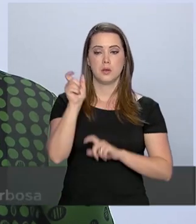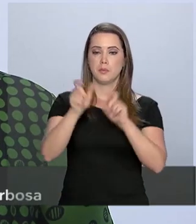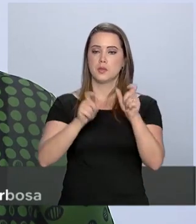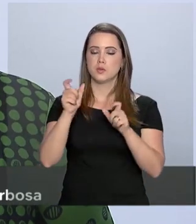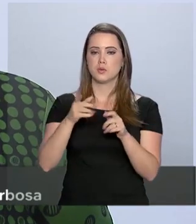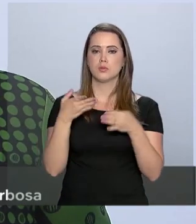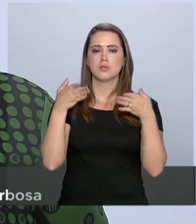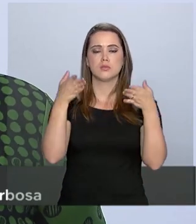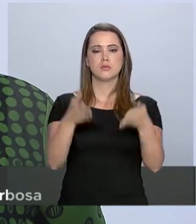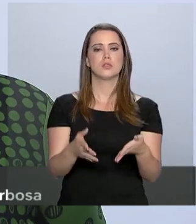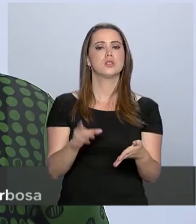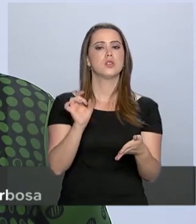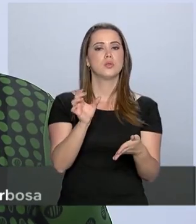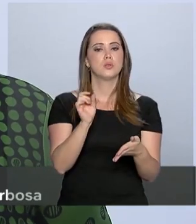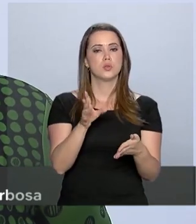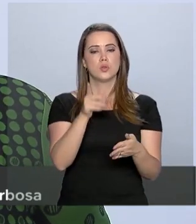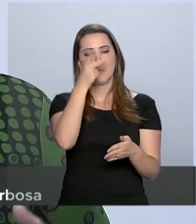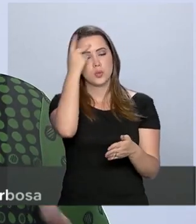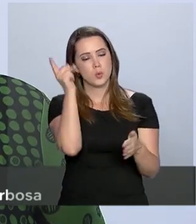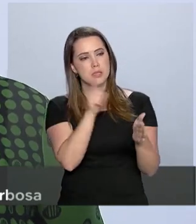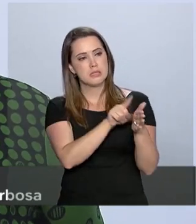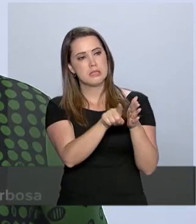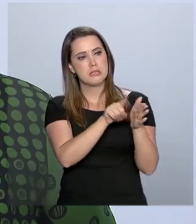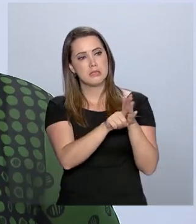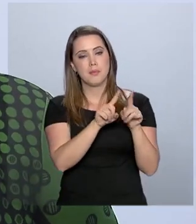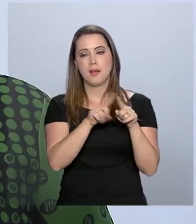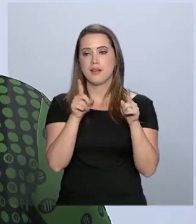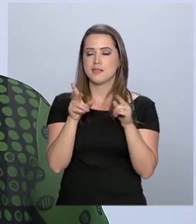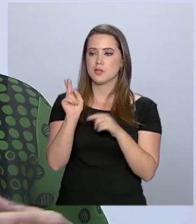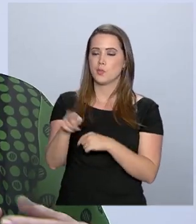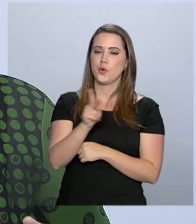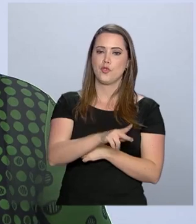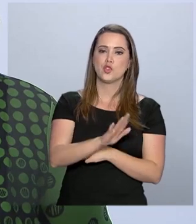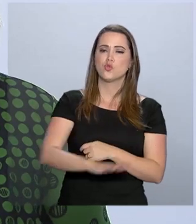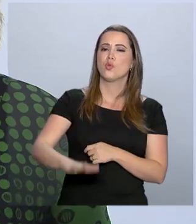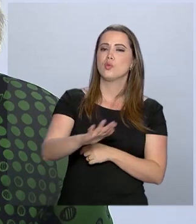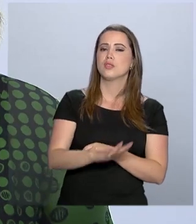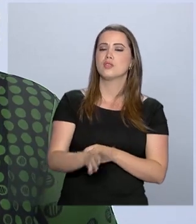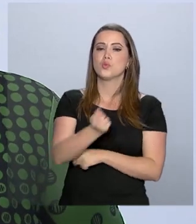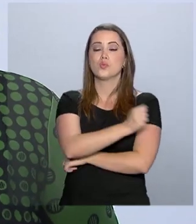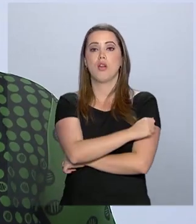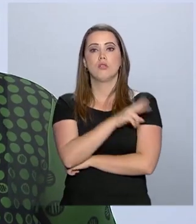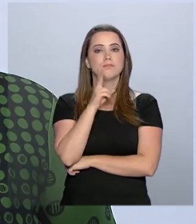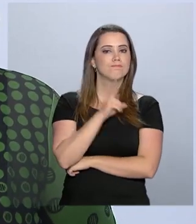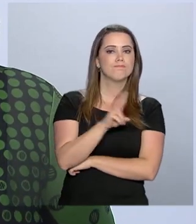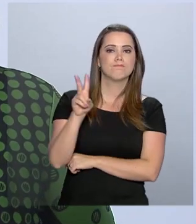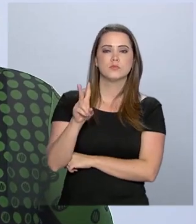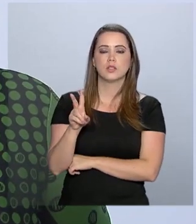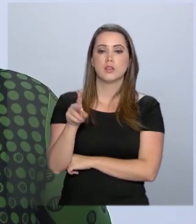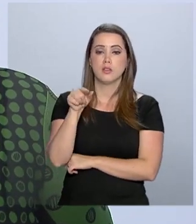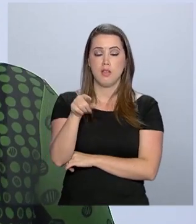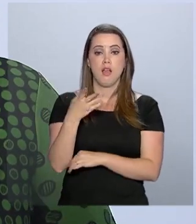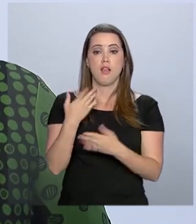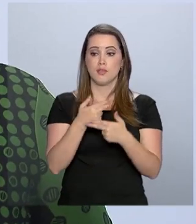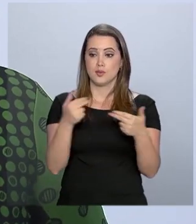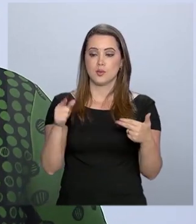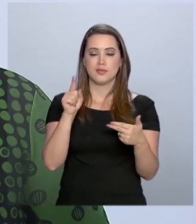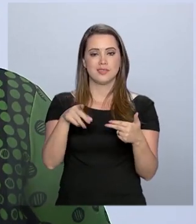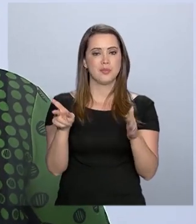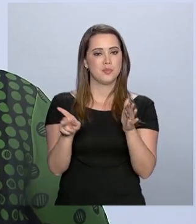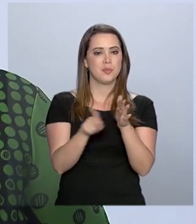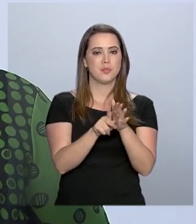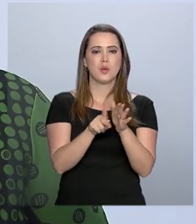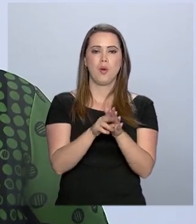pessoas tenham acesso, não apenas o pesquisador, as professoras primárias, os alunos, a esse tipo de acervo que é tão